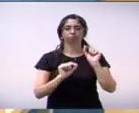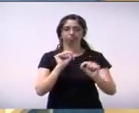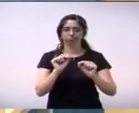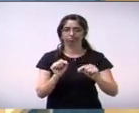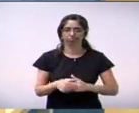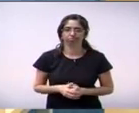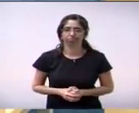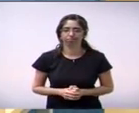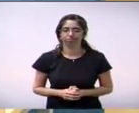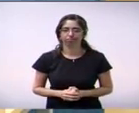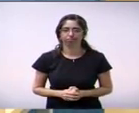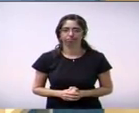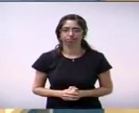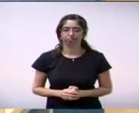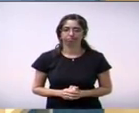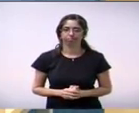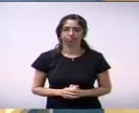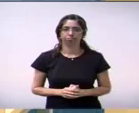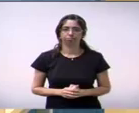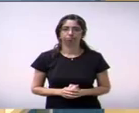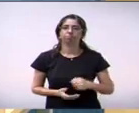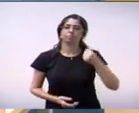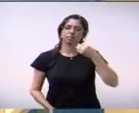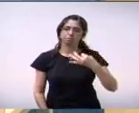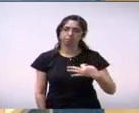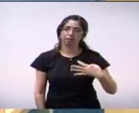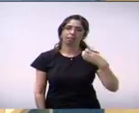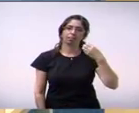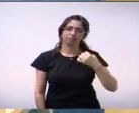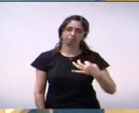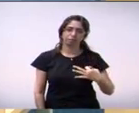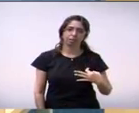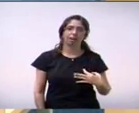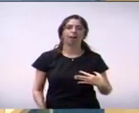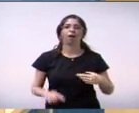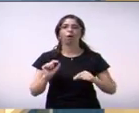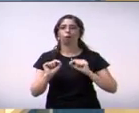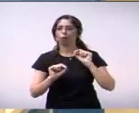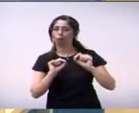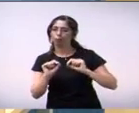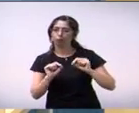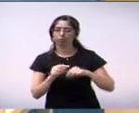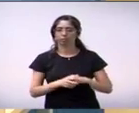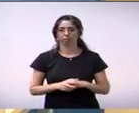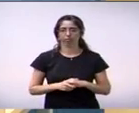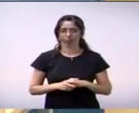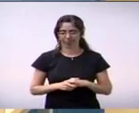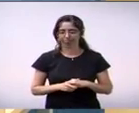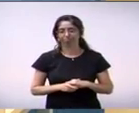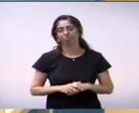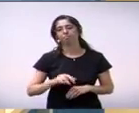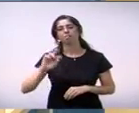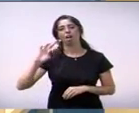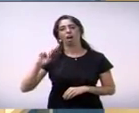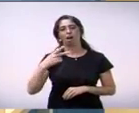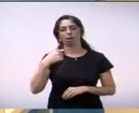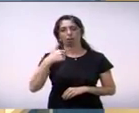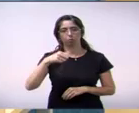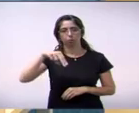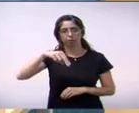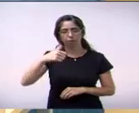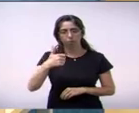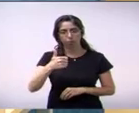para falar um pouquinho, já levando para a enfermagem, quanto ao H1N1 no município,